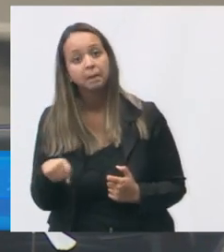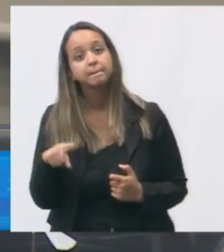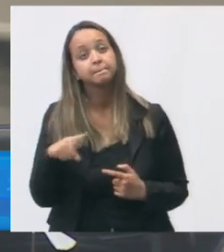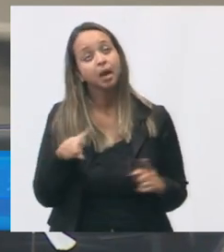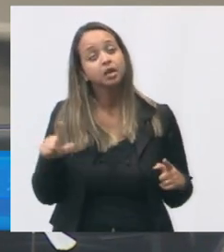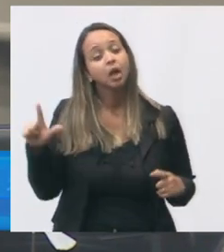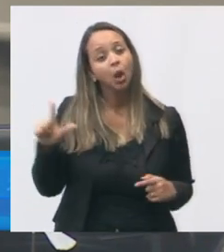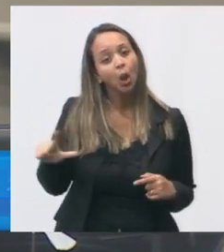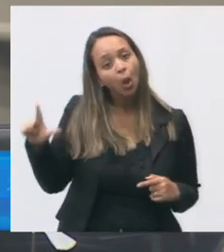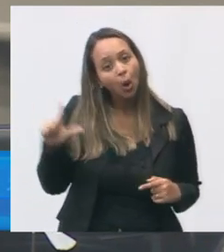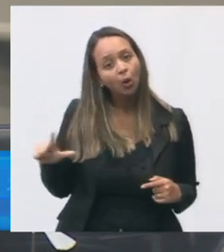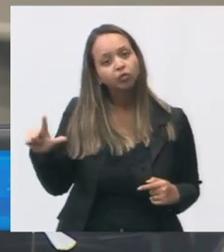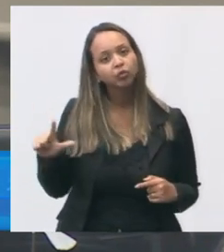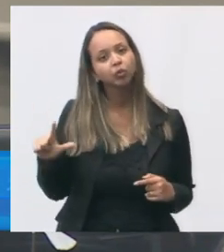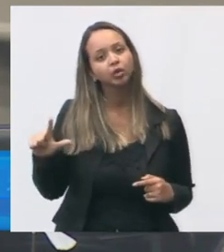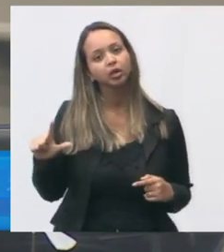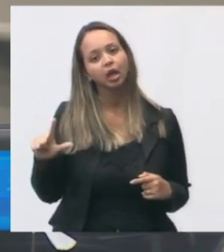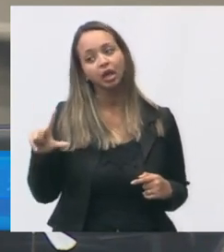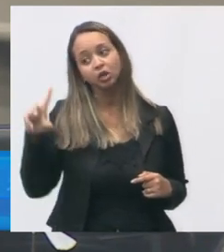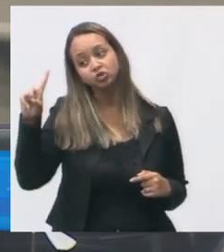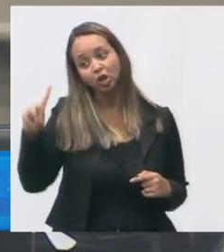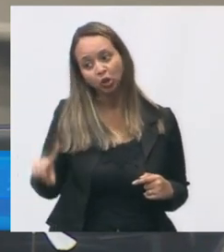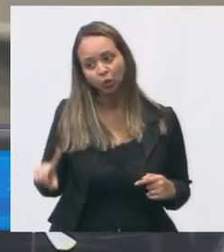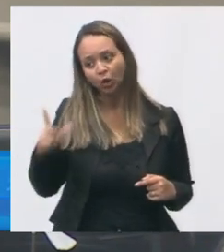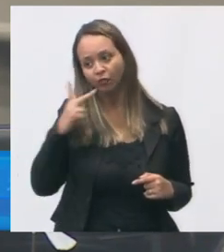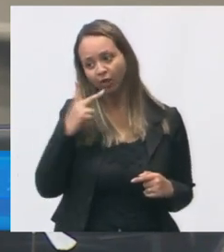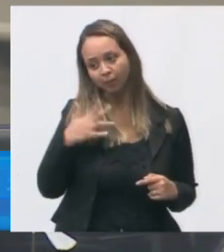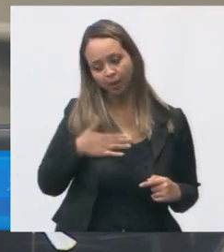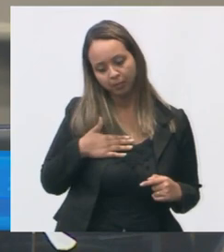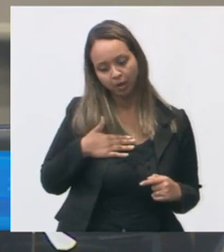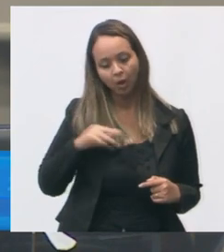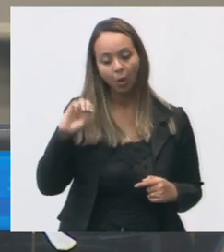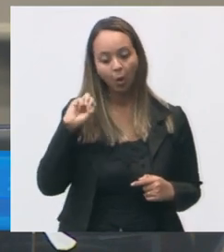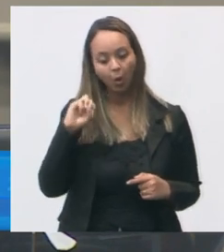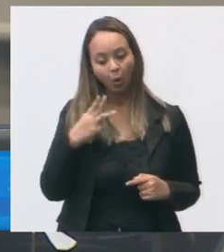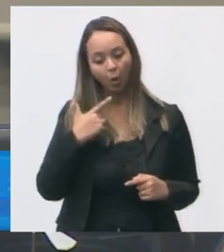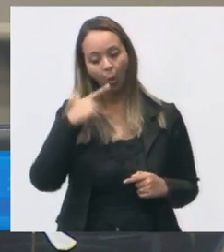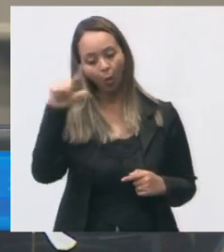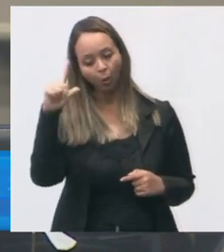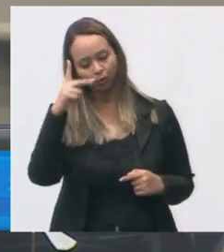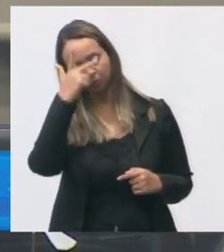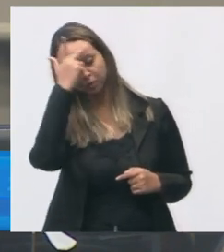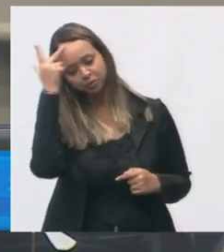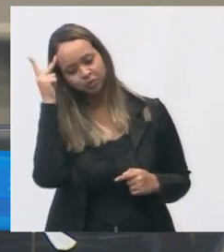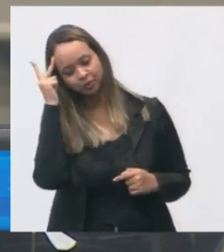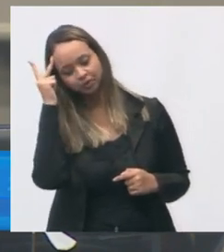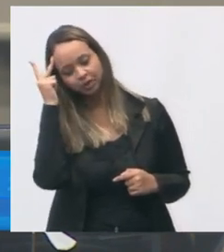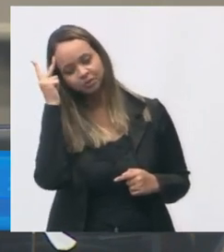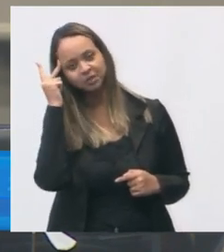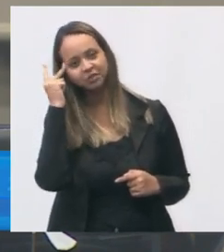quem passa para a gente é a diretora ou alguém que a diretora